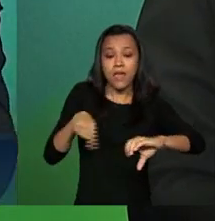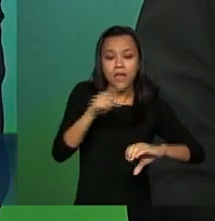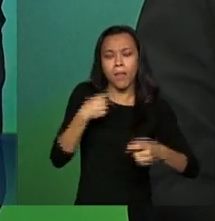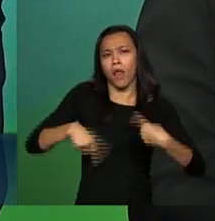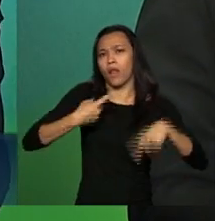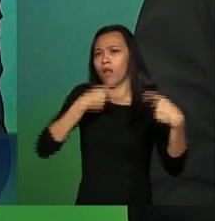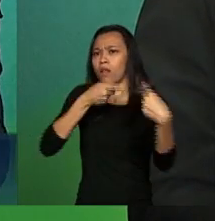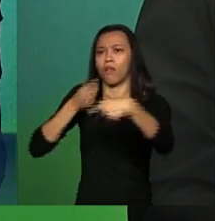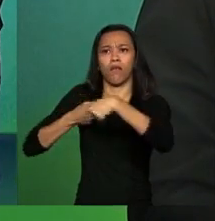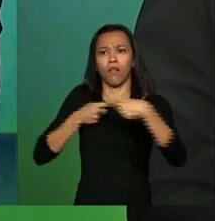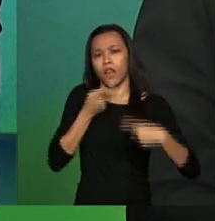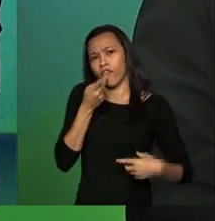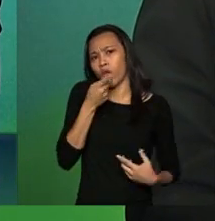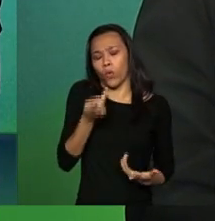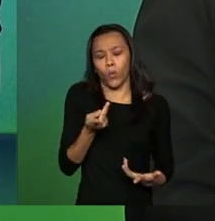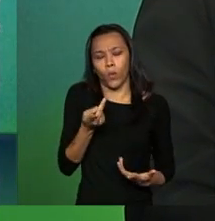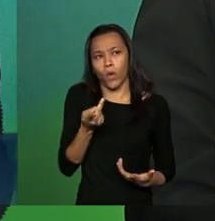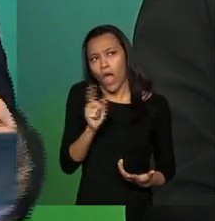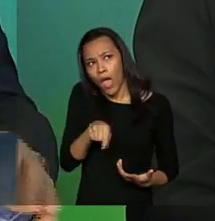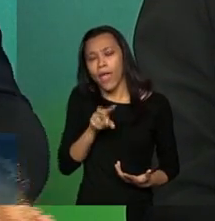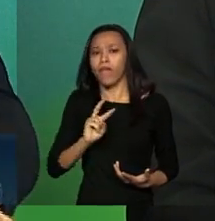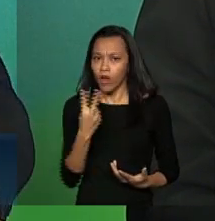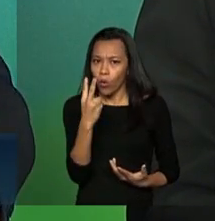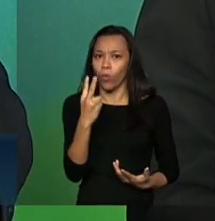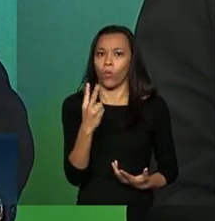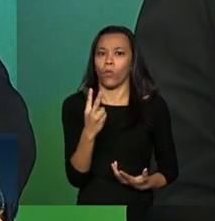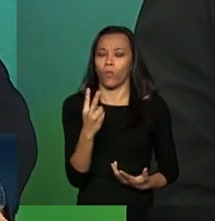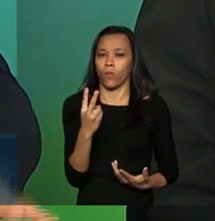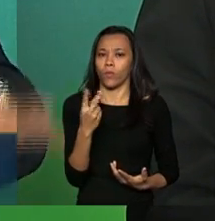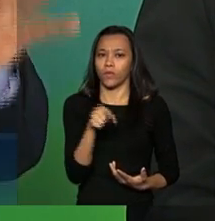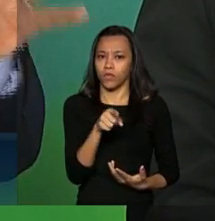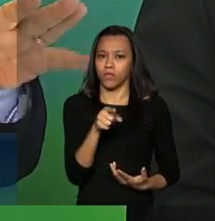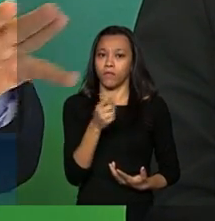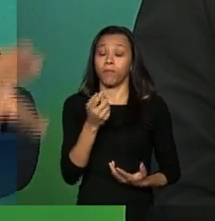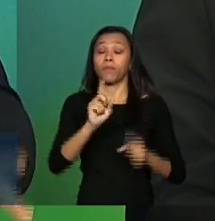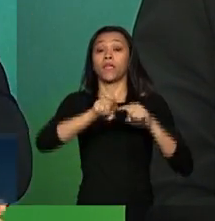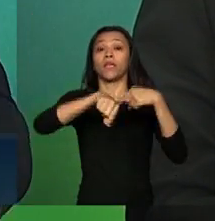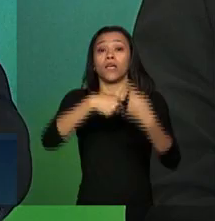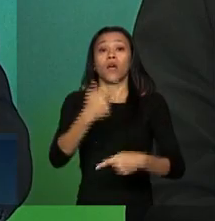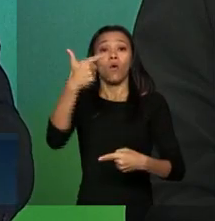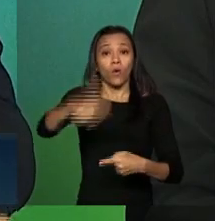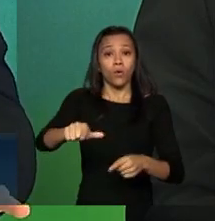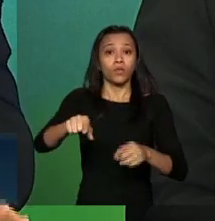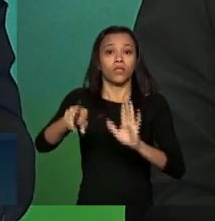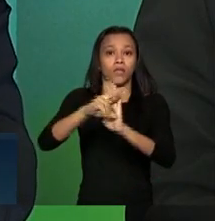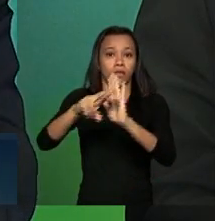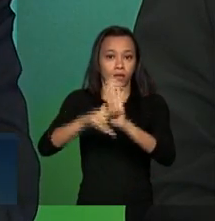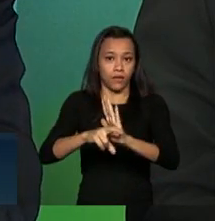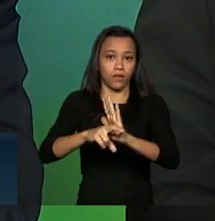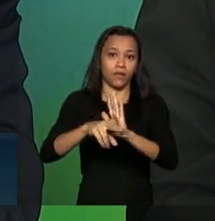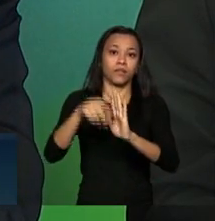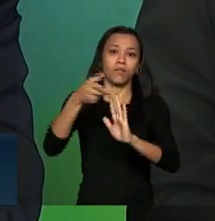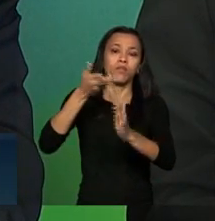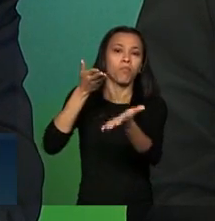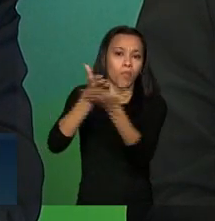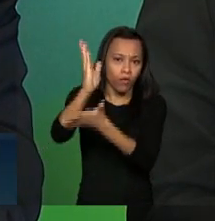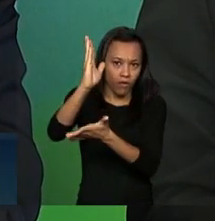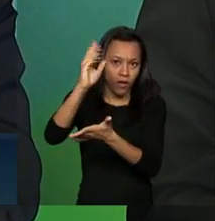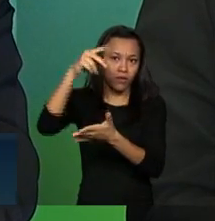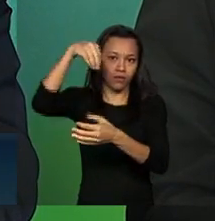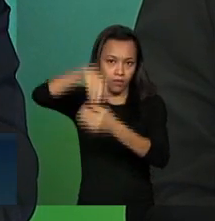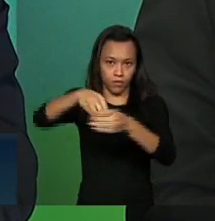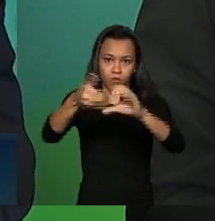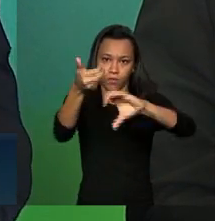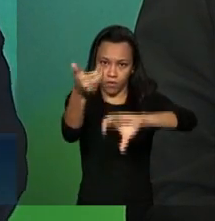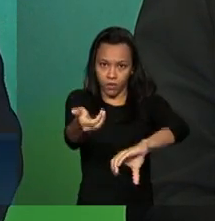de que isso, para o Congresso Nacional, é um valor. A medida 85-95 fixa foi aprovada pelo Congresso Nacional.